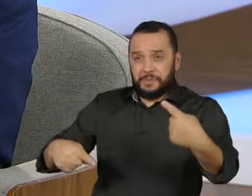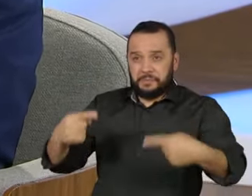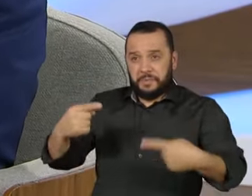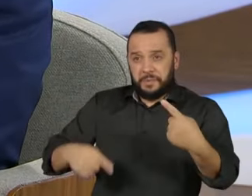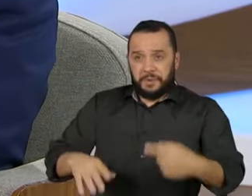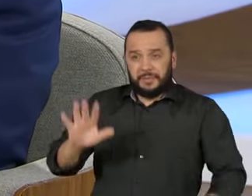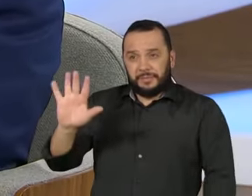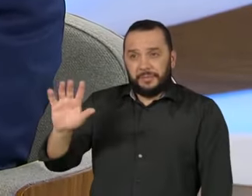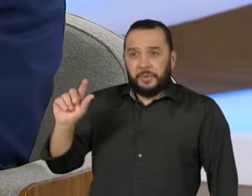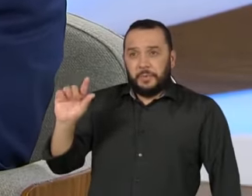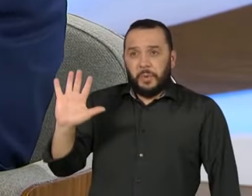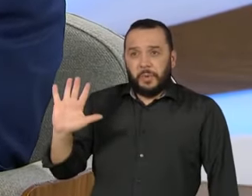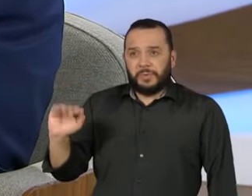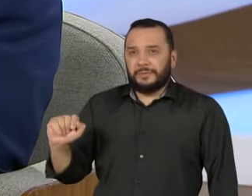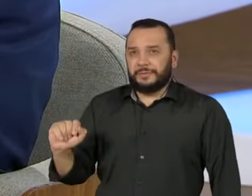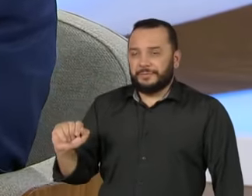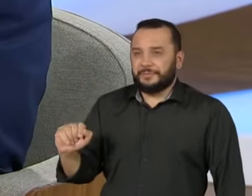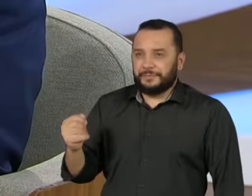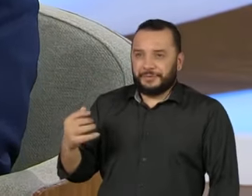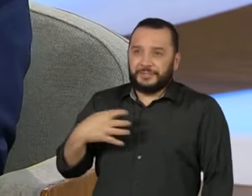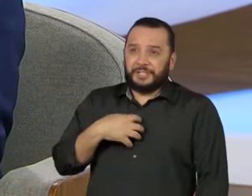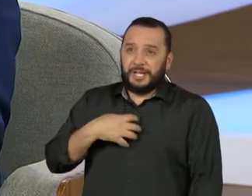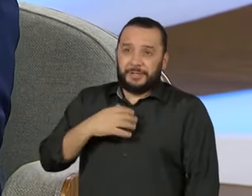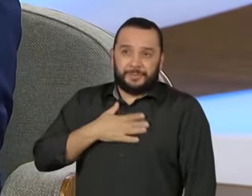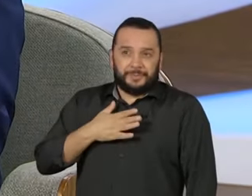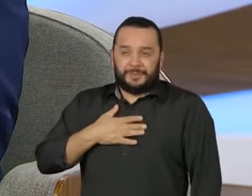coisa da minha outra encarnação.